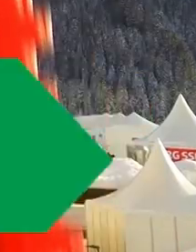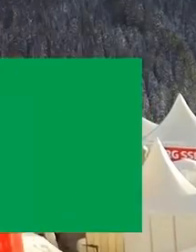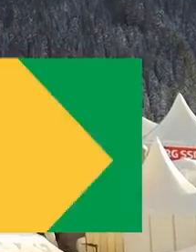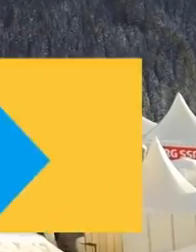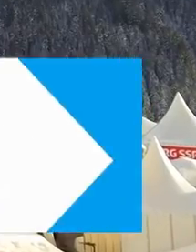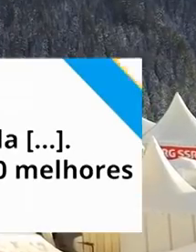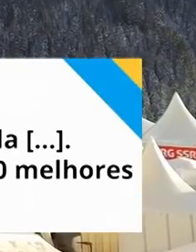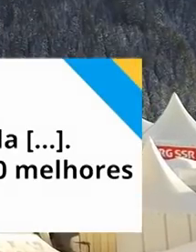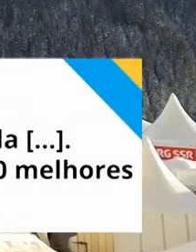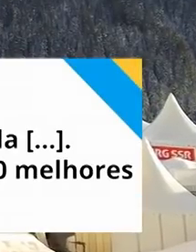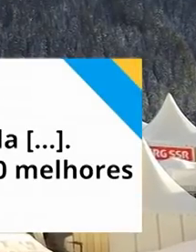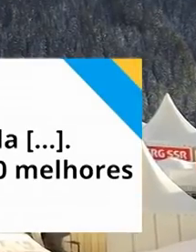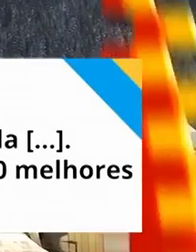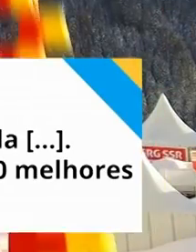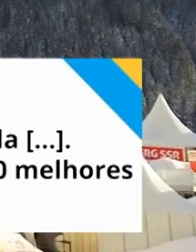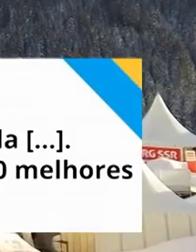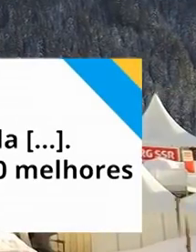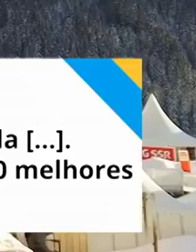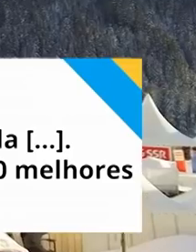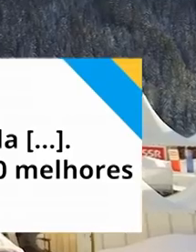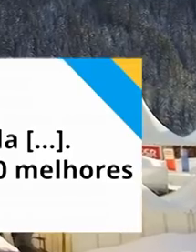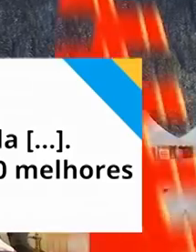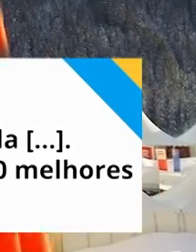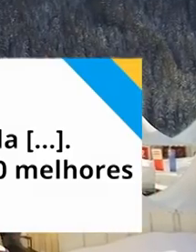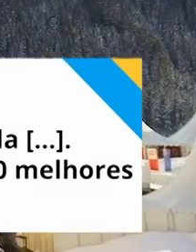Obrigado. Obrigado.